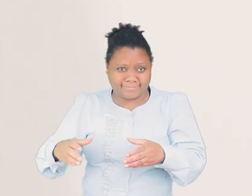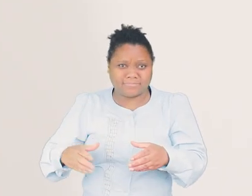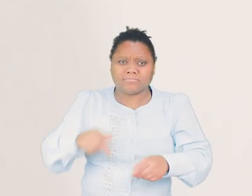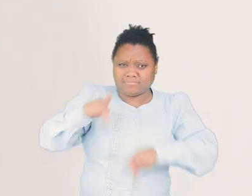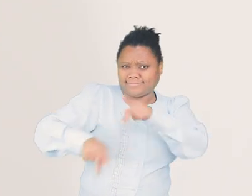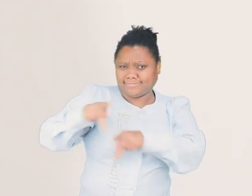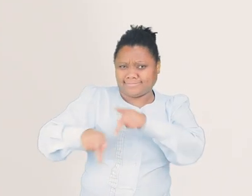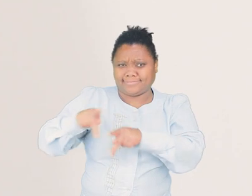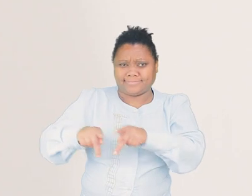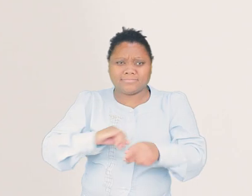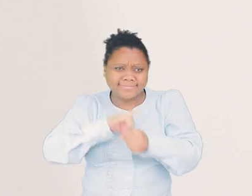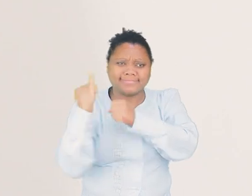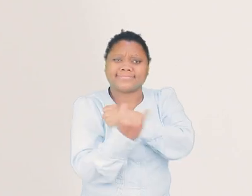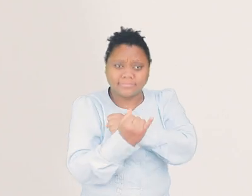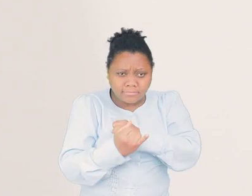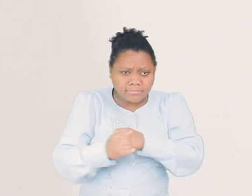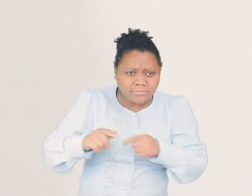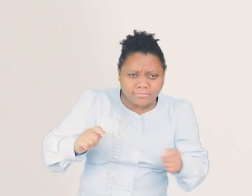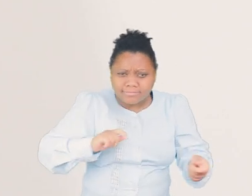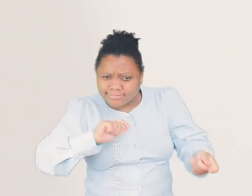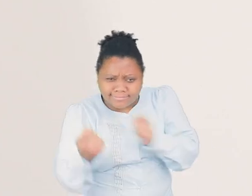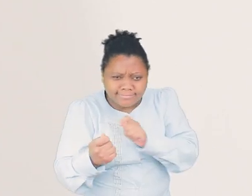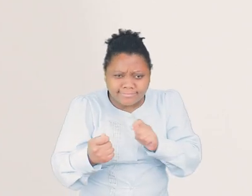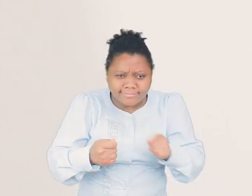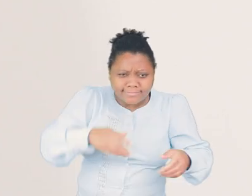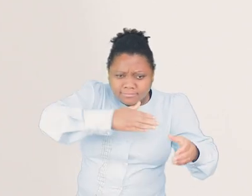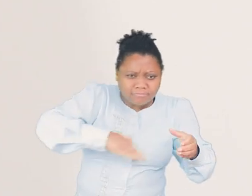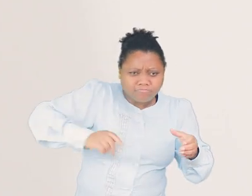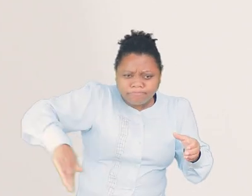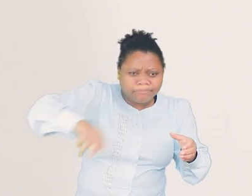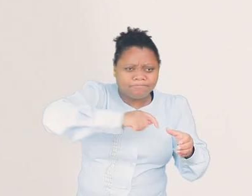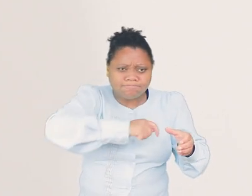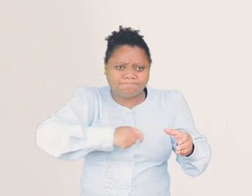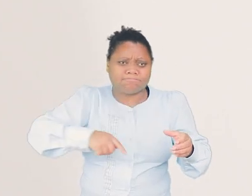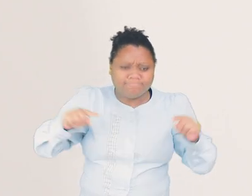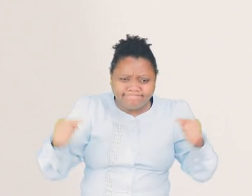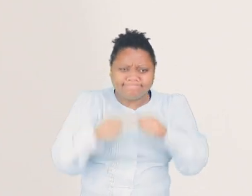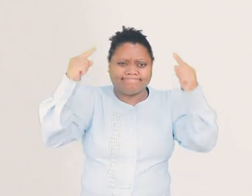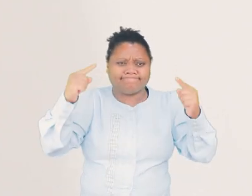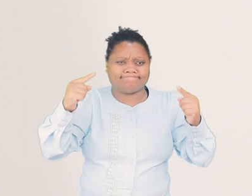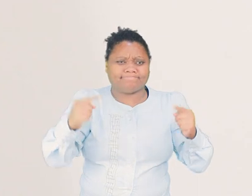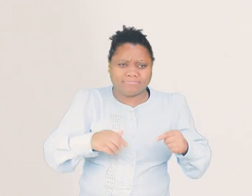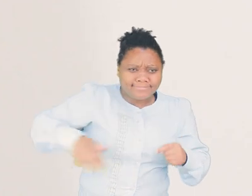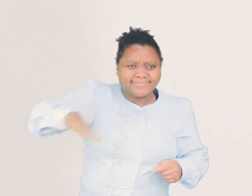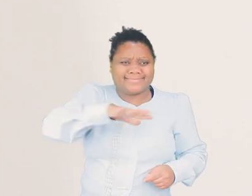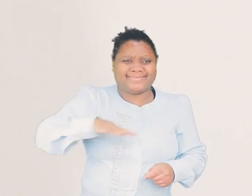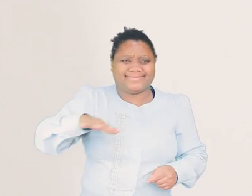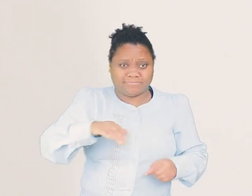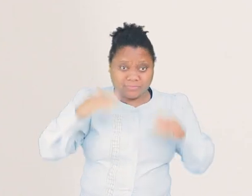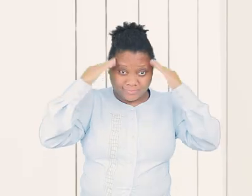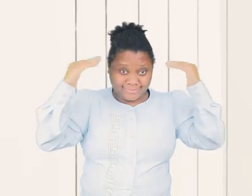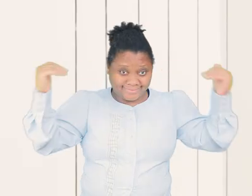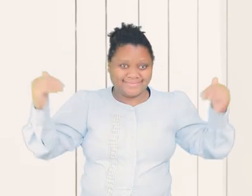foram incorporados pela população local, tornando-se um instrumento bem característico e popular na